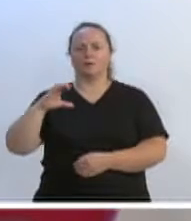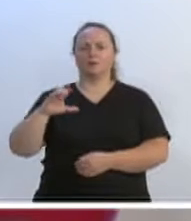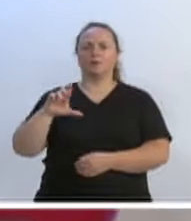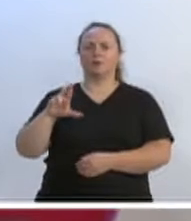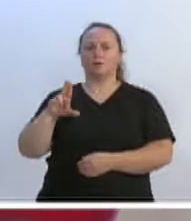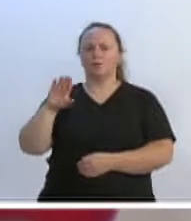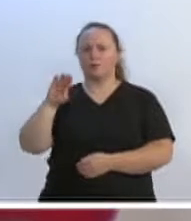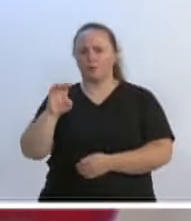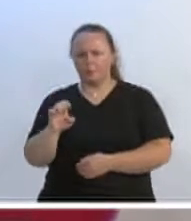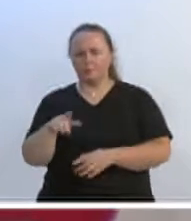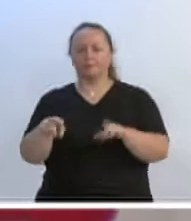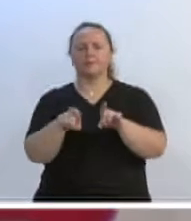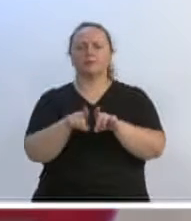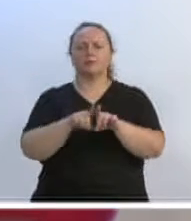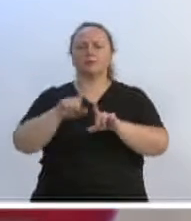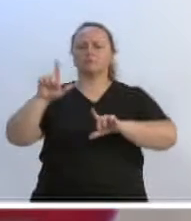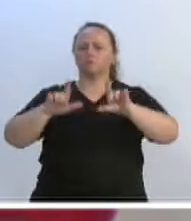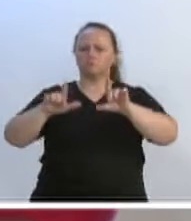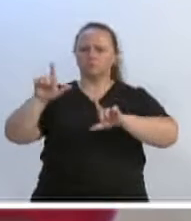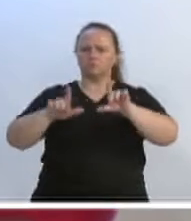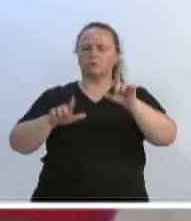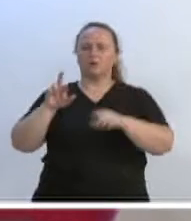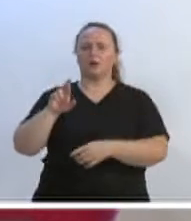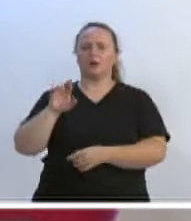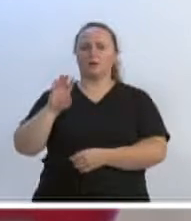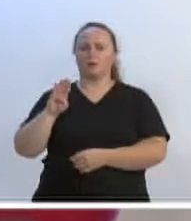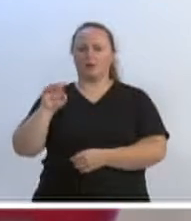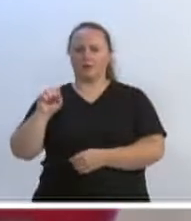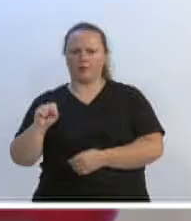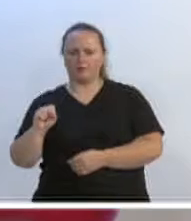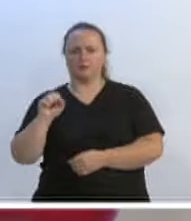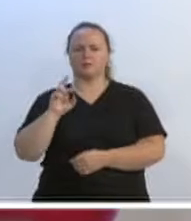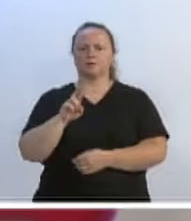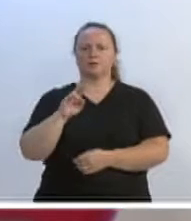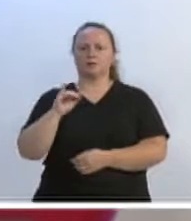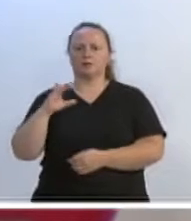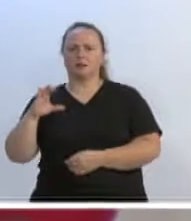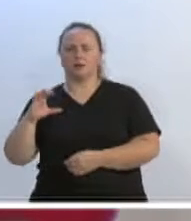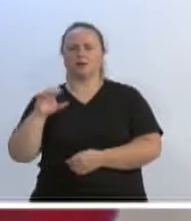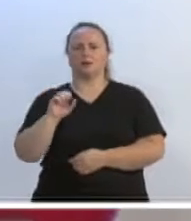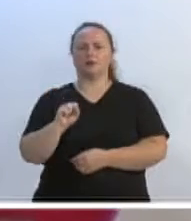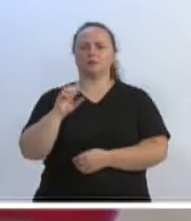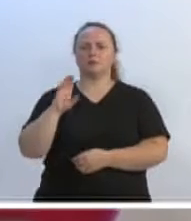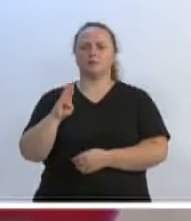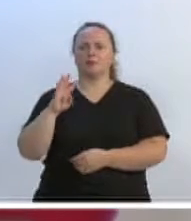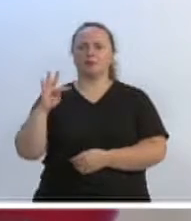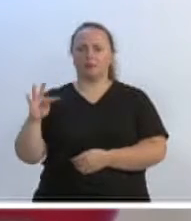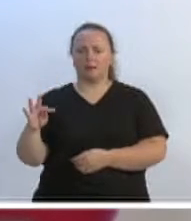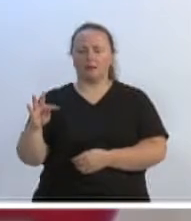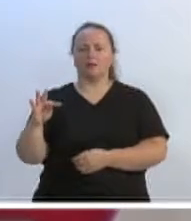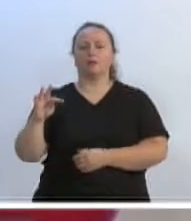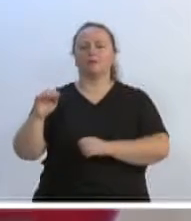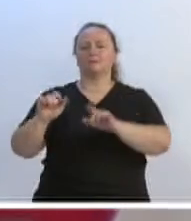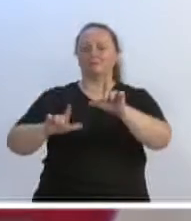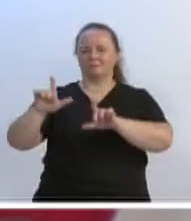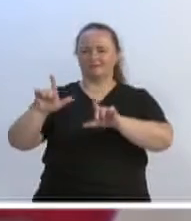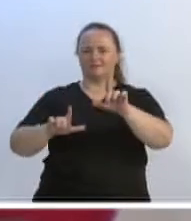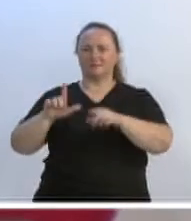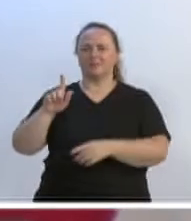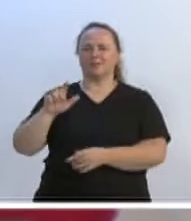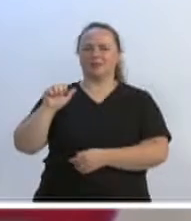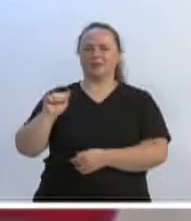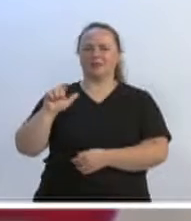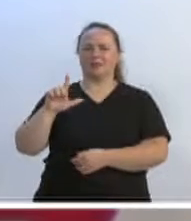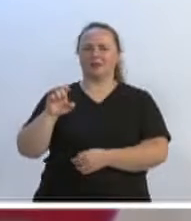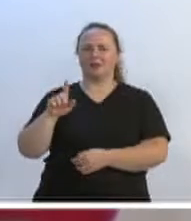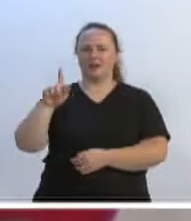comunicação, televisionado, RBS, RIC Record, SBT, Band, TV Galega, nata daqui, quando